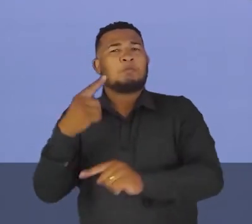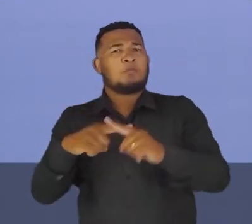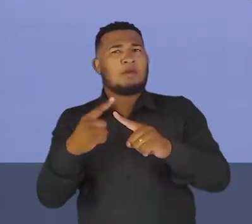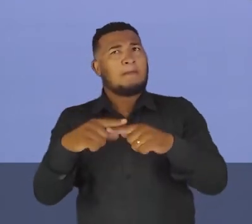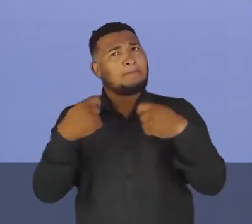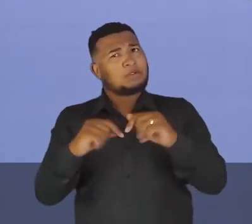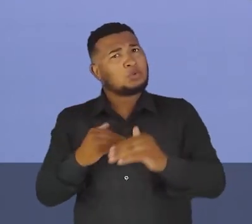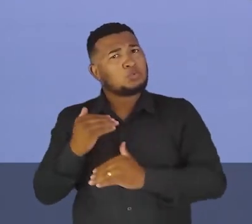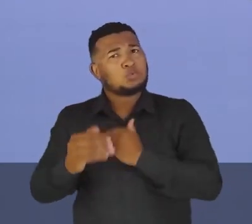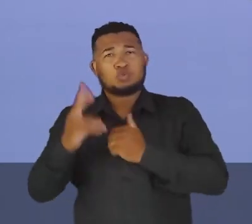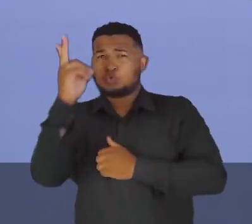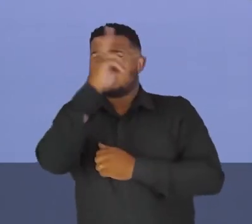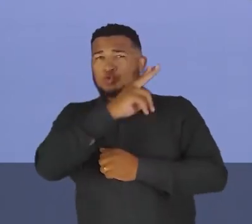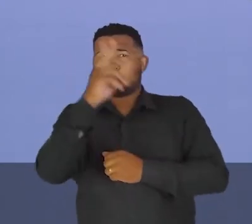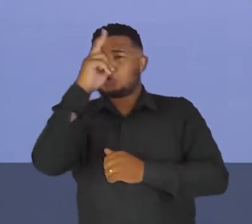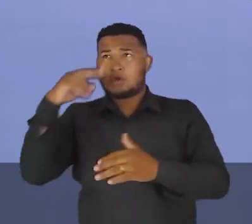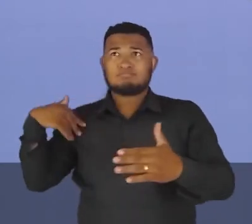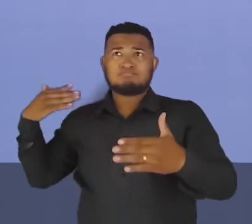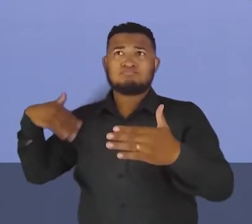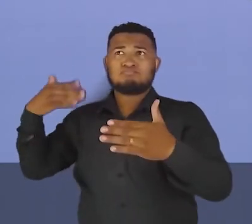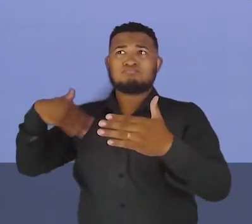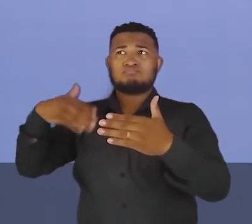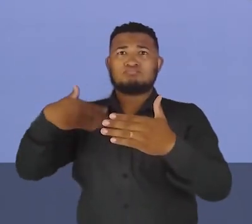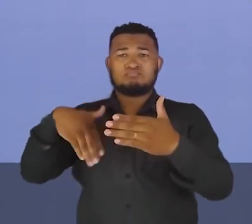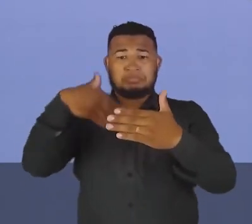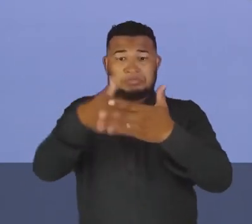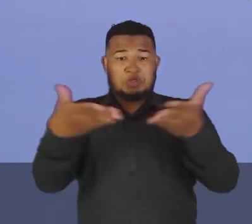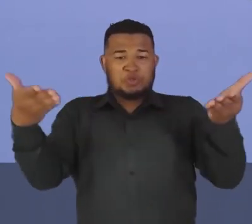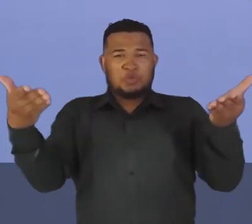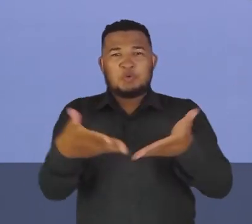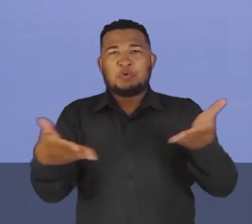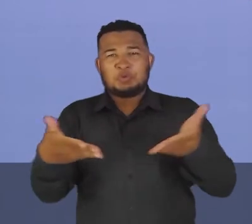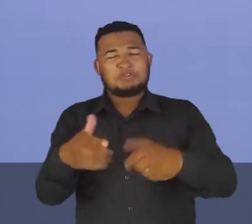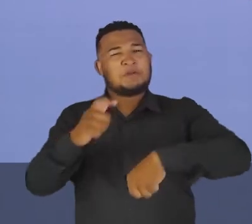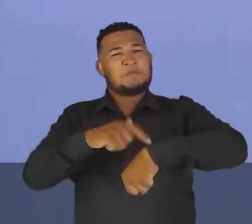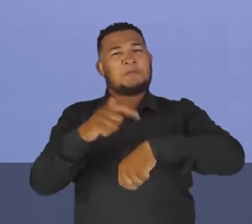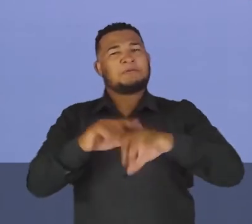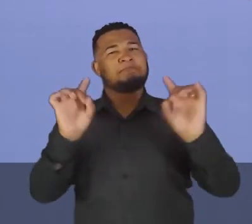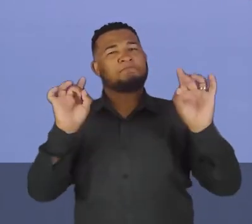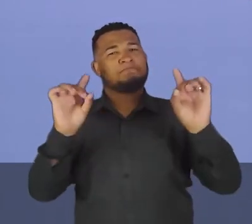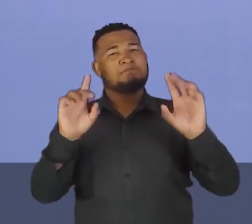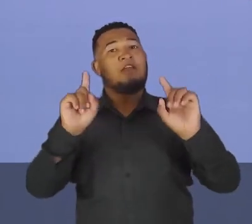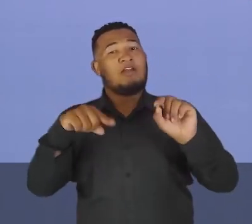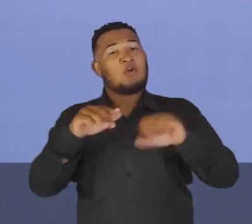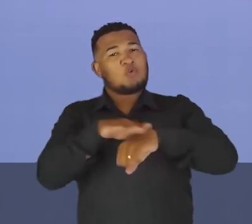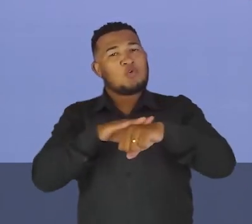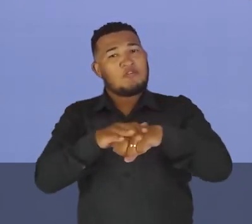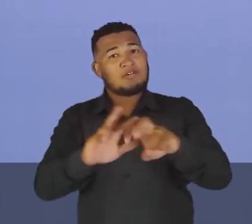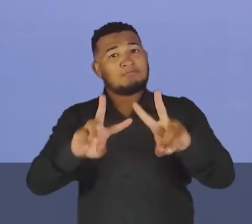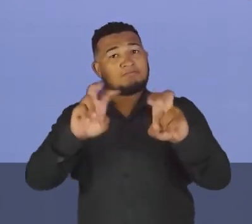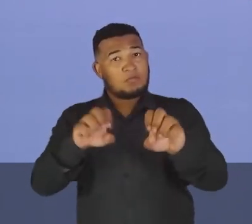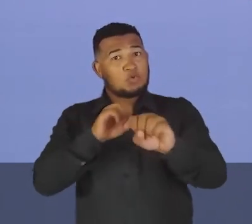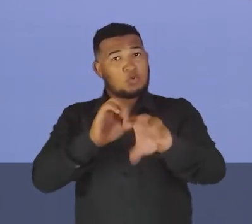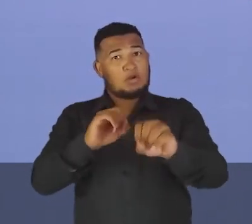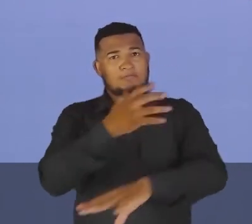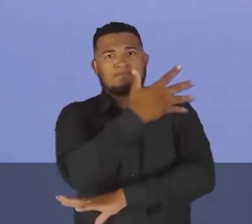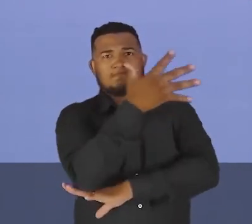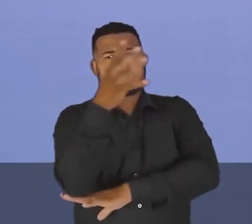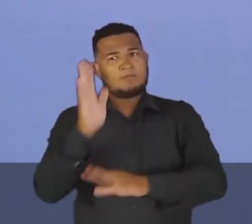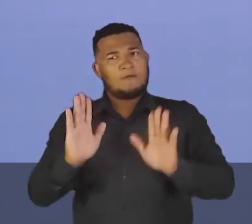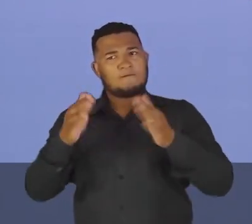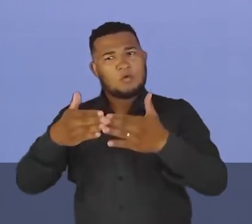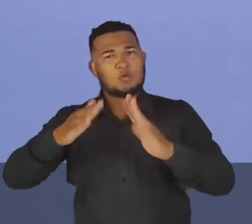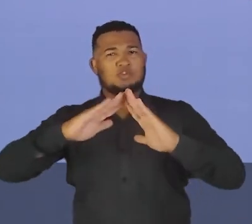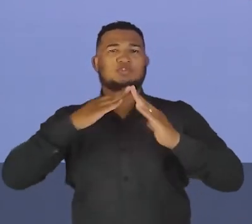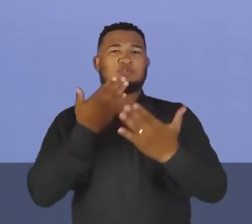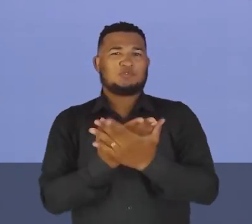construção histórica para que a gente conseguisse chegar hoje, né? Nesse momento de falar sobre educação ambiental voltada para as escolas,